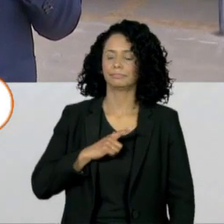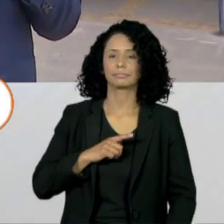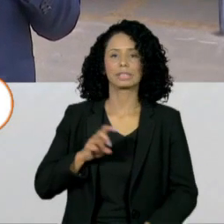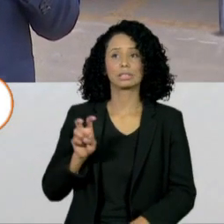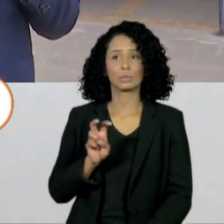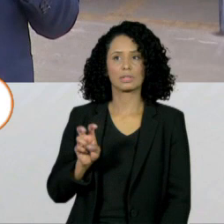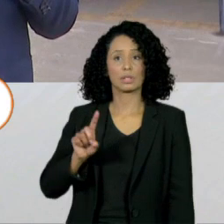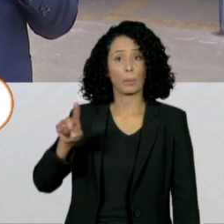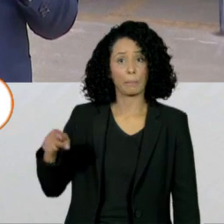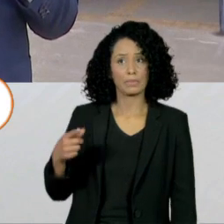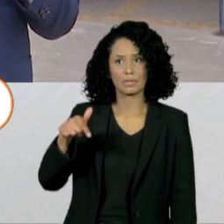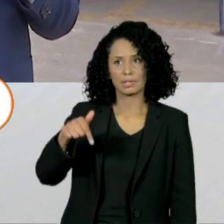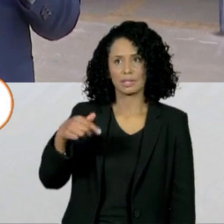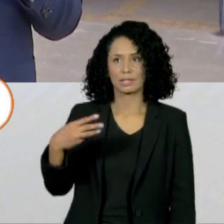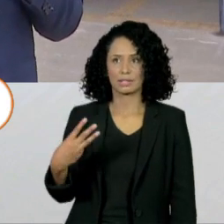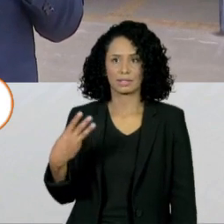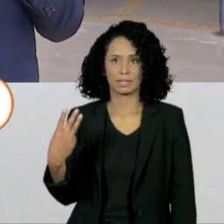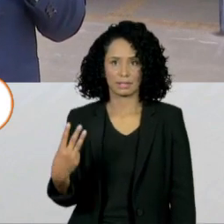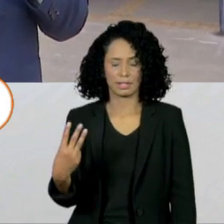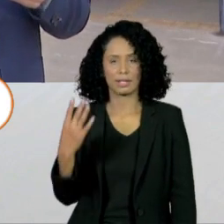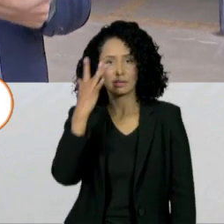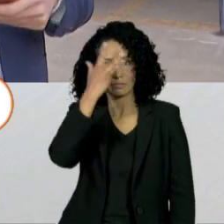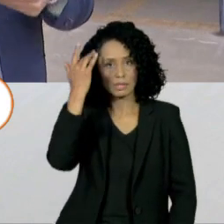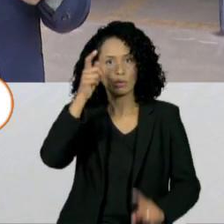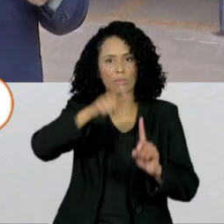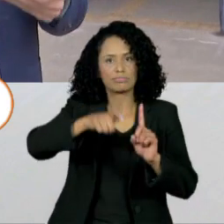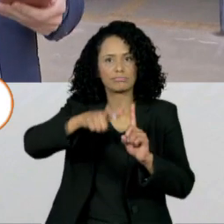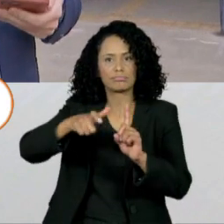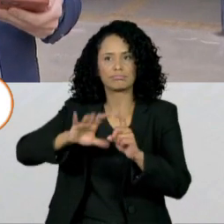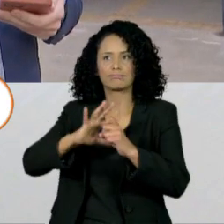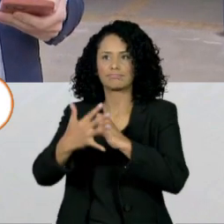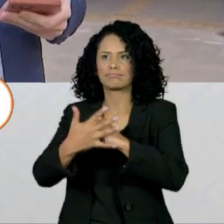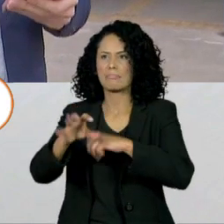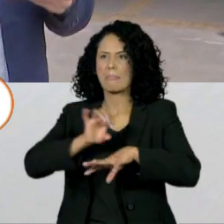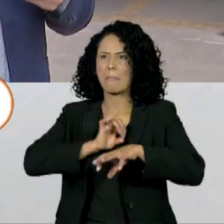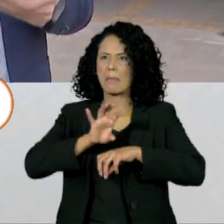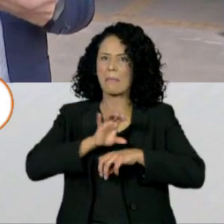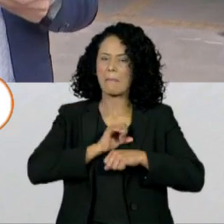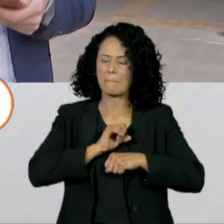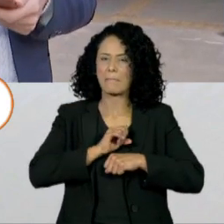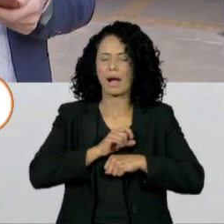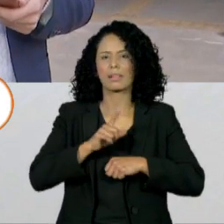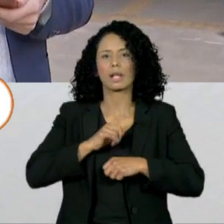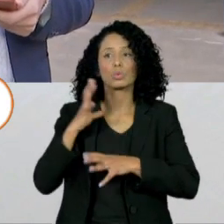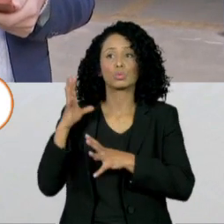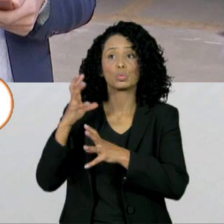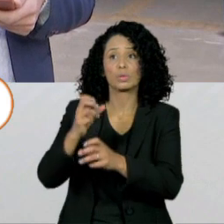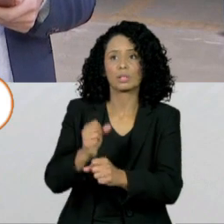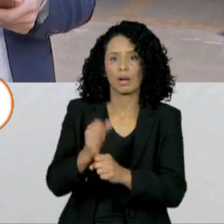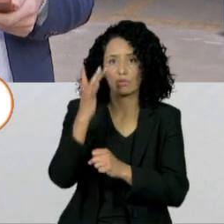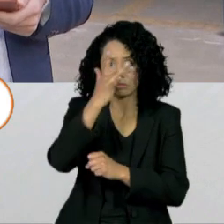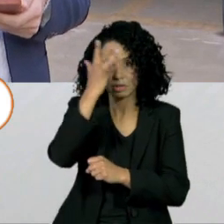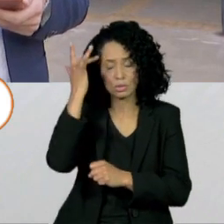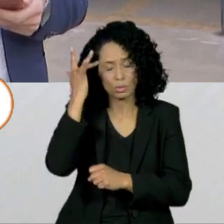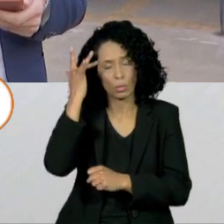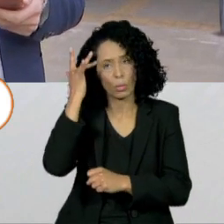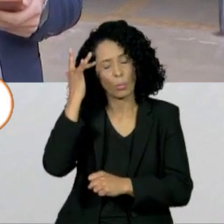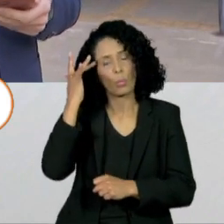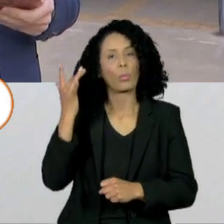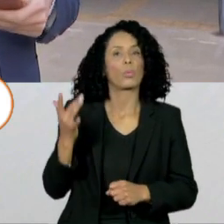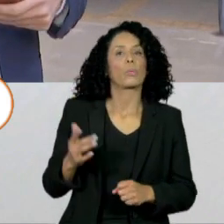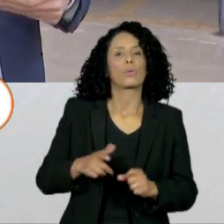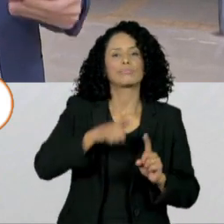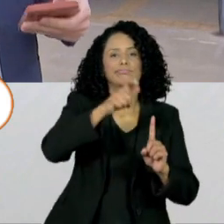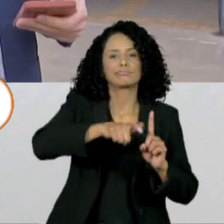.733 novos casos, o que coloca a média móvel em 35 é 5